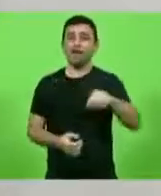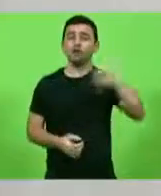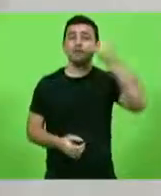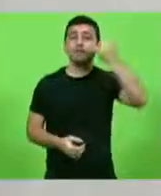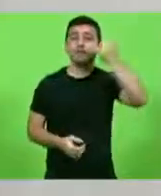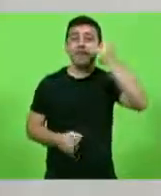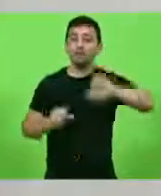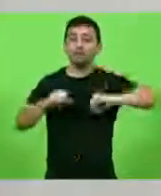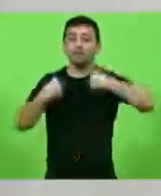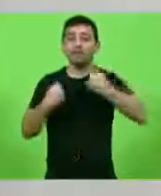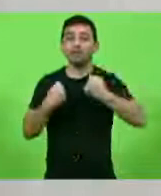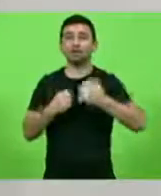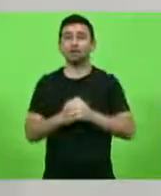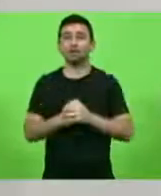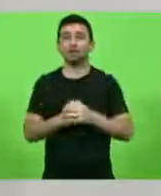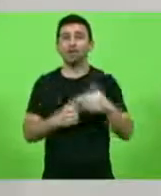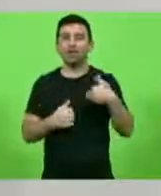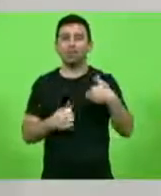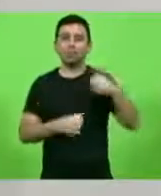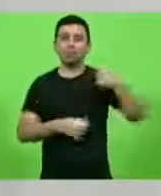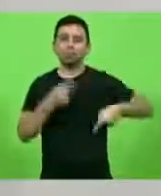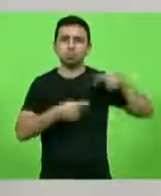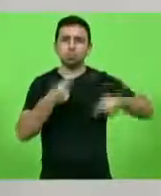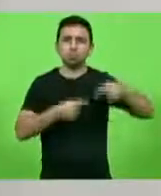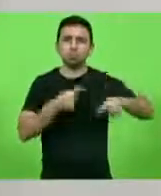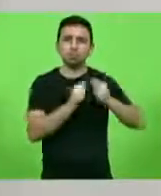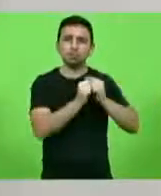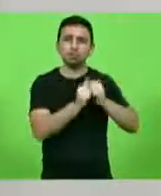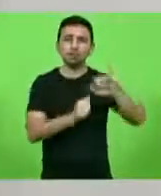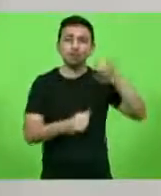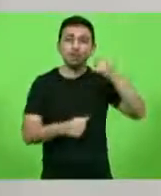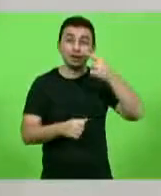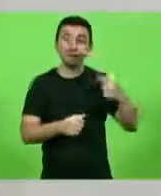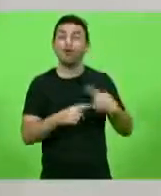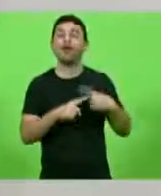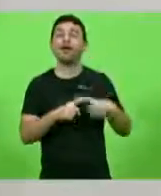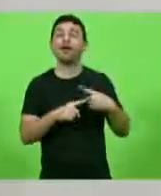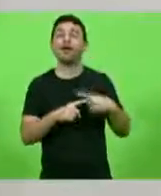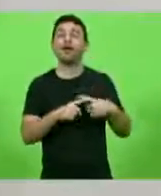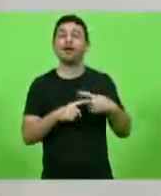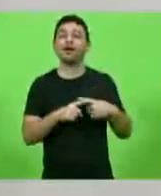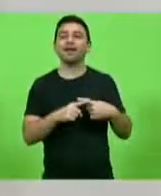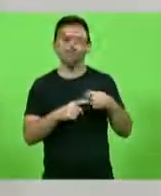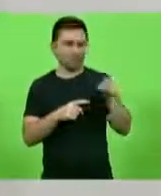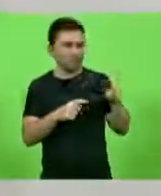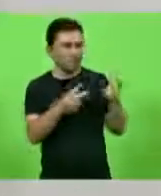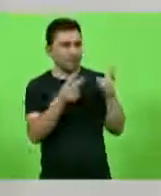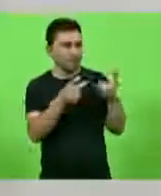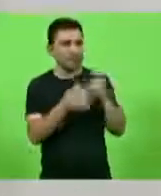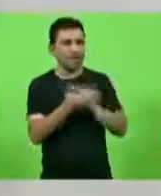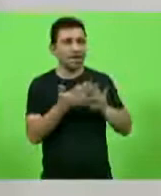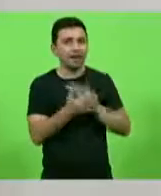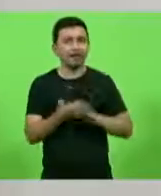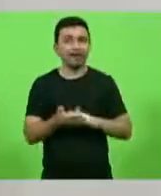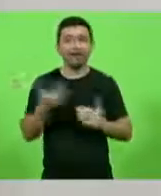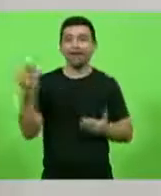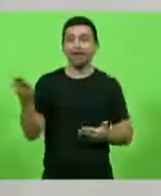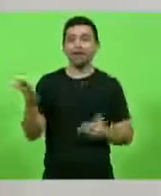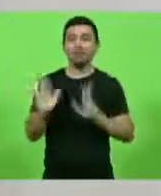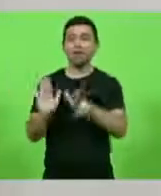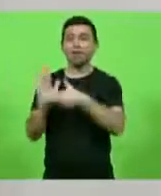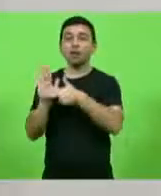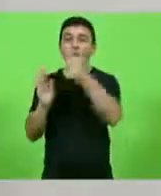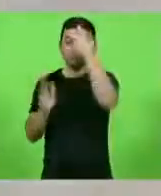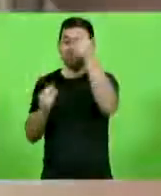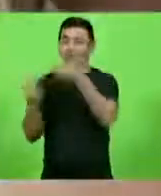Lopes. Eu, inclusive, já quase saí no soco com ele aqui, porque ele era muito queridinho com ela. Eu dizia, mas homem, tu não está enxergando? E olha o acontece. Ela nomeia uma pessoa